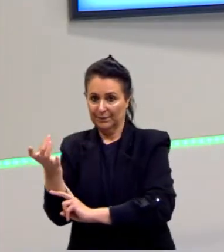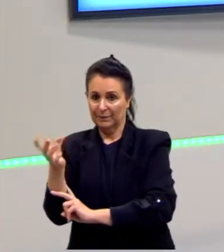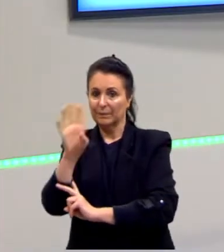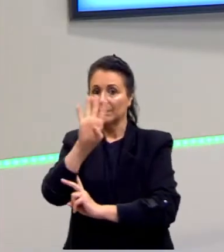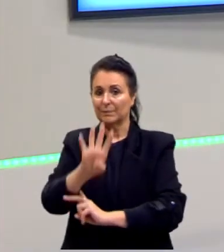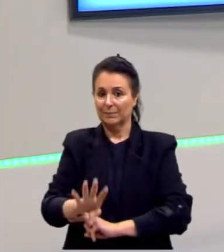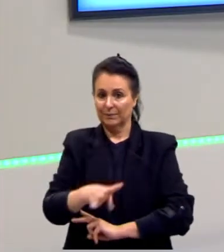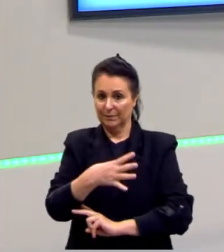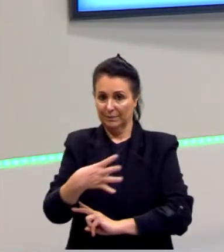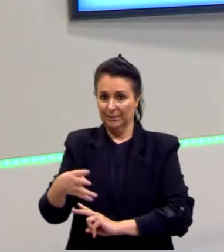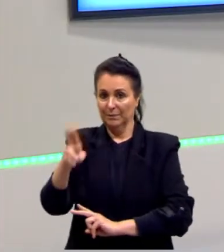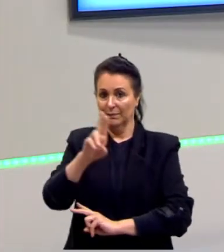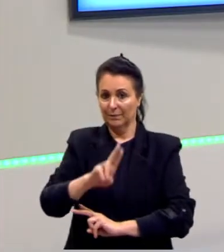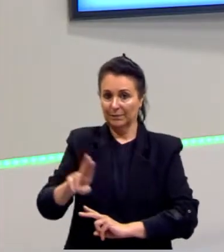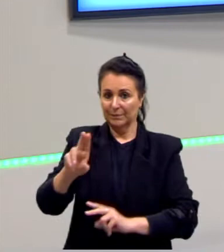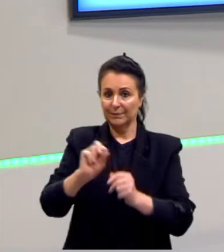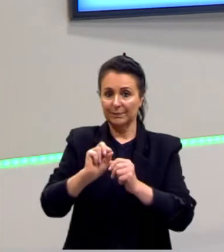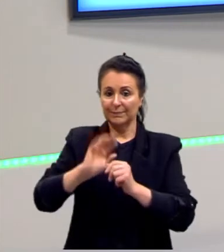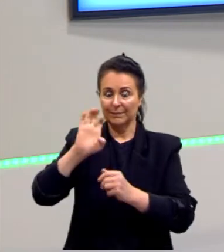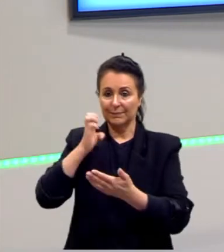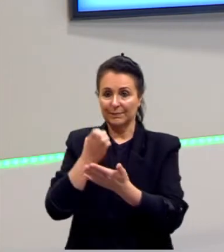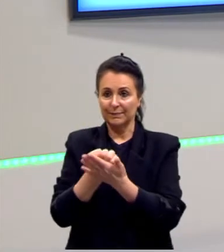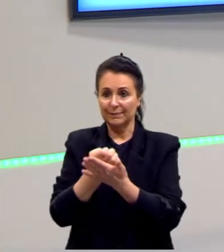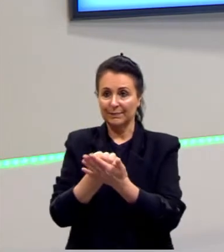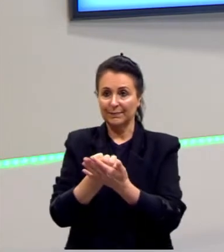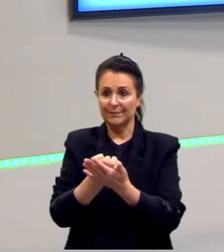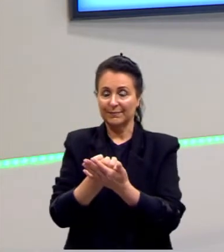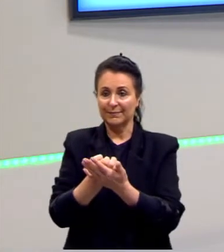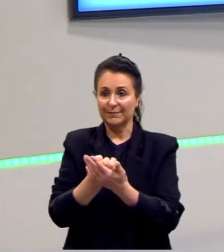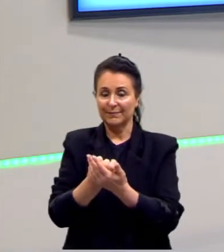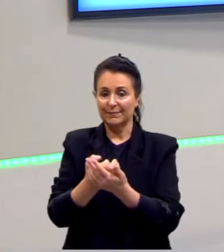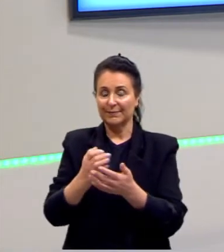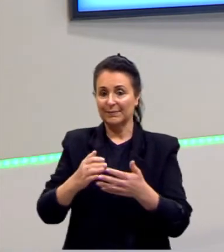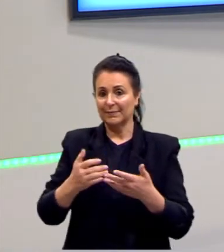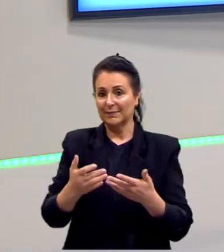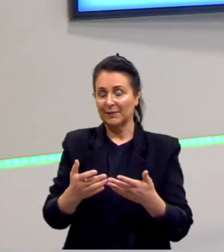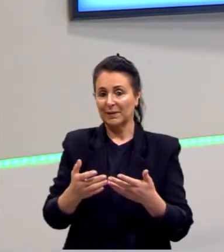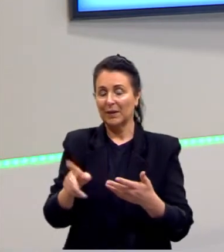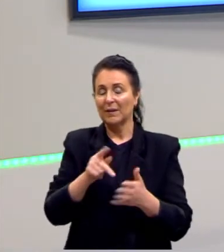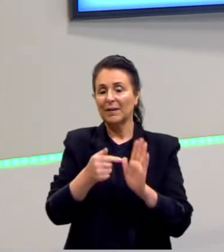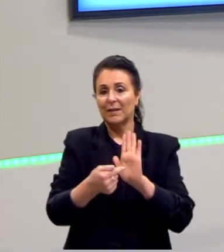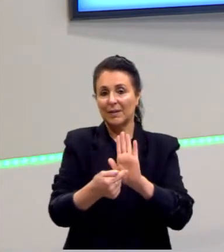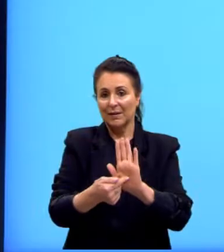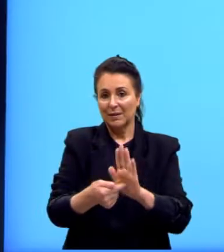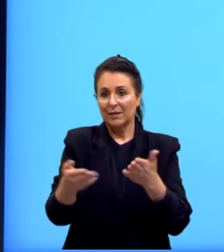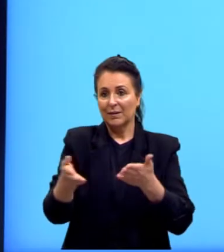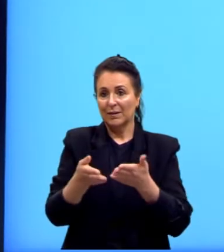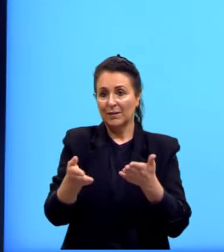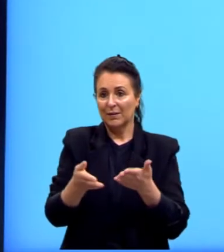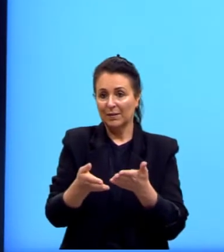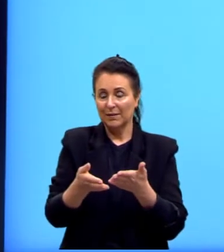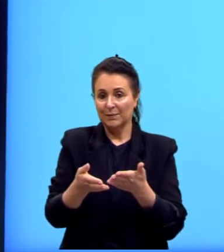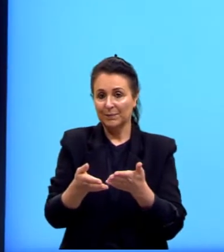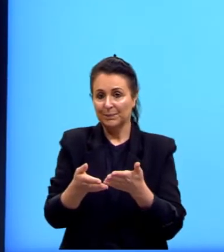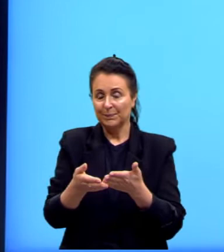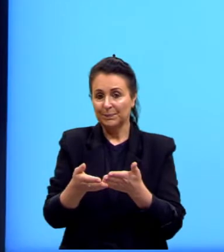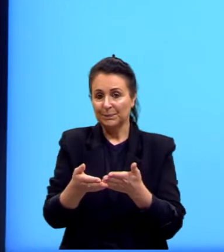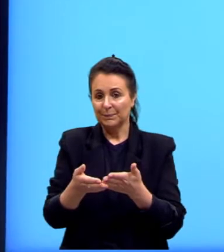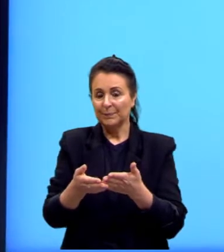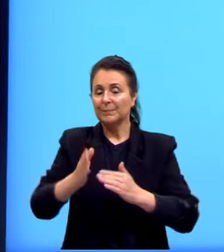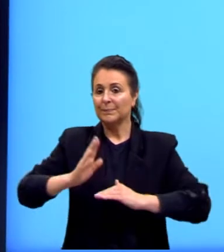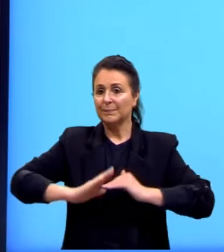aulas em resolução de exercícios. Então, aqui eu trouxe para vocês a primeira questão, que nós vamos